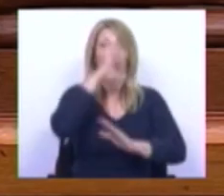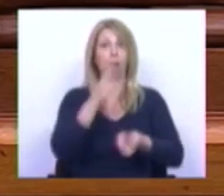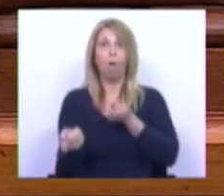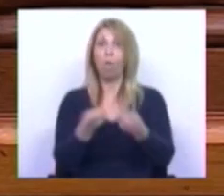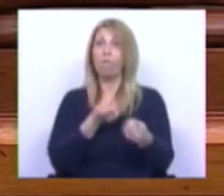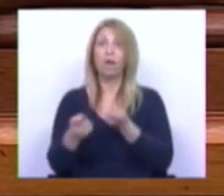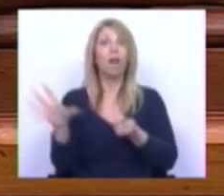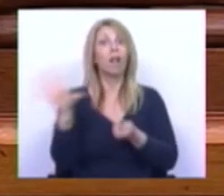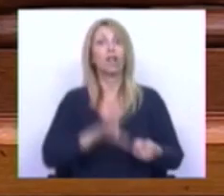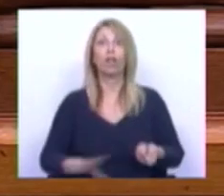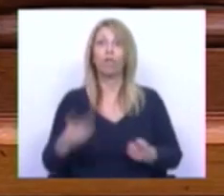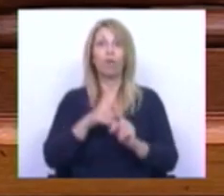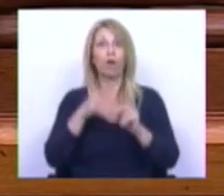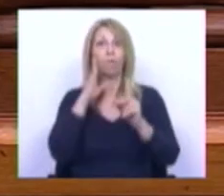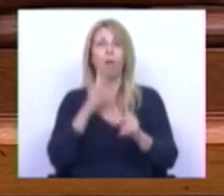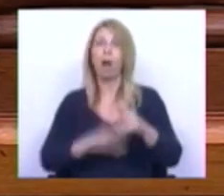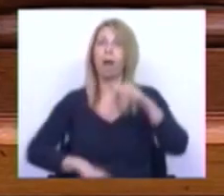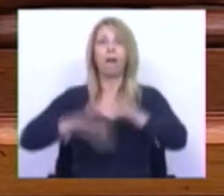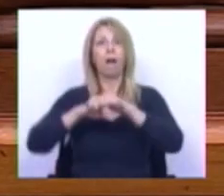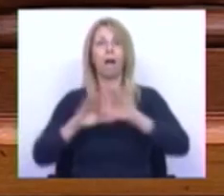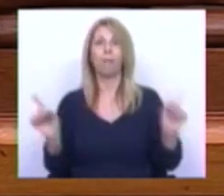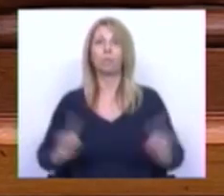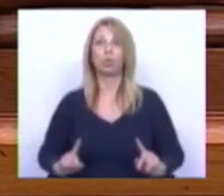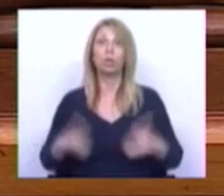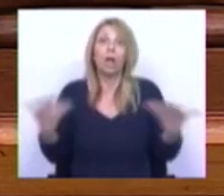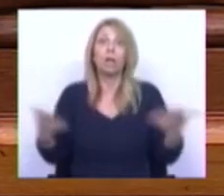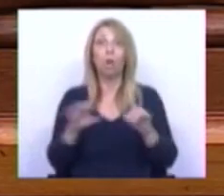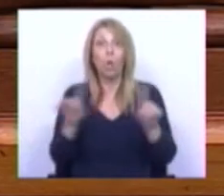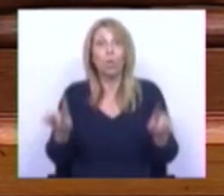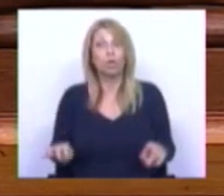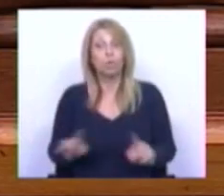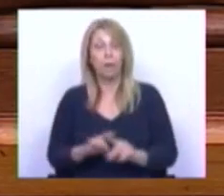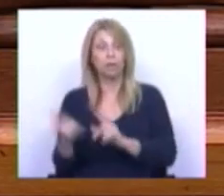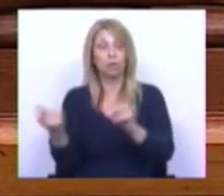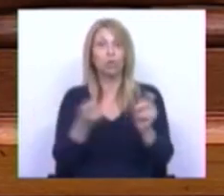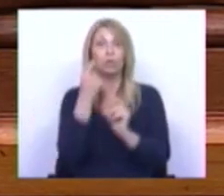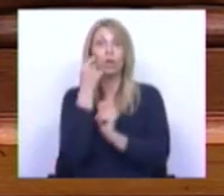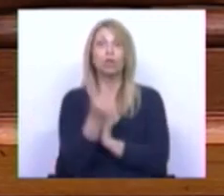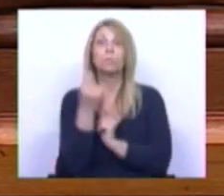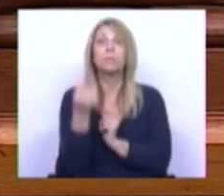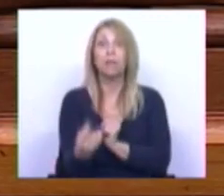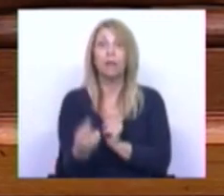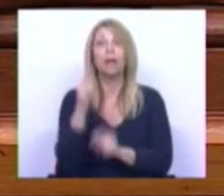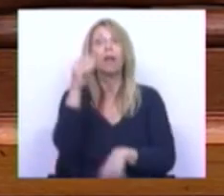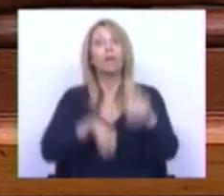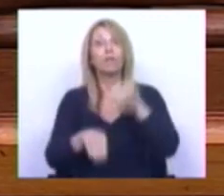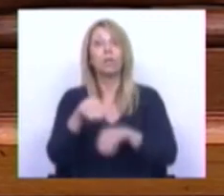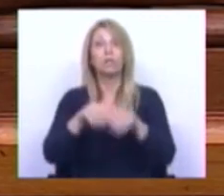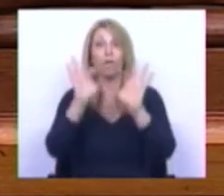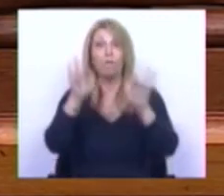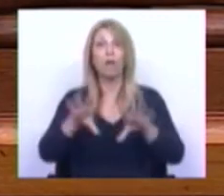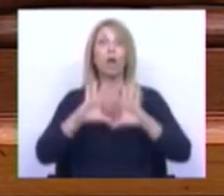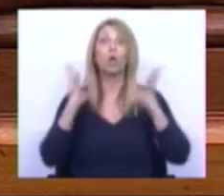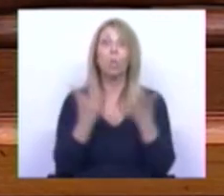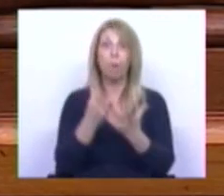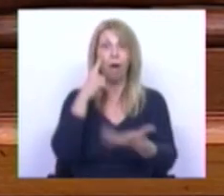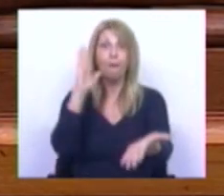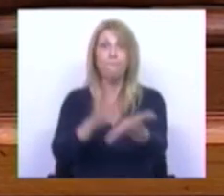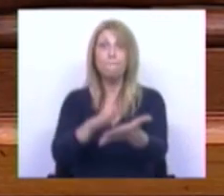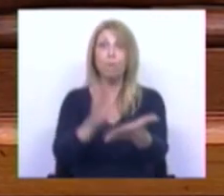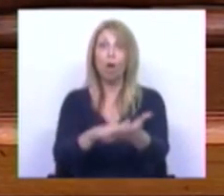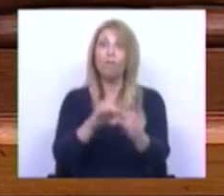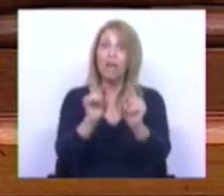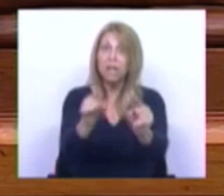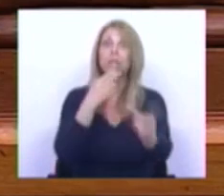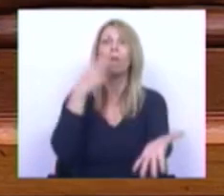forma absoluta. Portanto, o espaço que se cria para a discussão na especialidade e para a votação final global é provarem que isso é